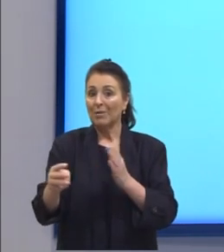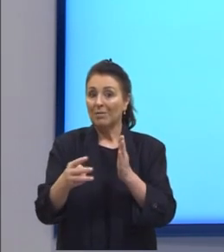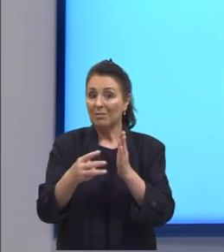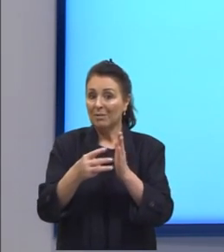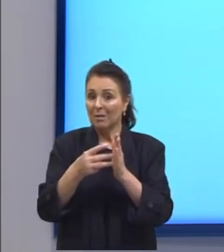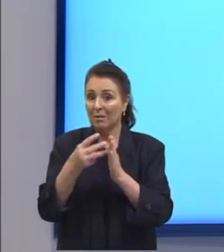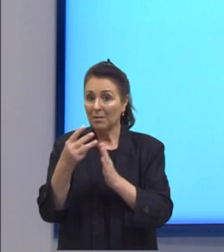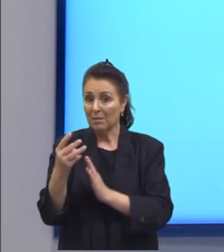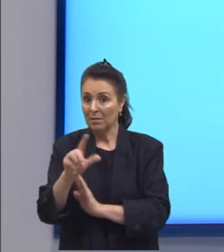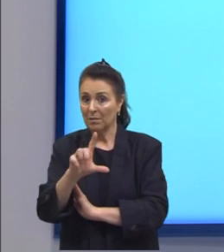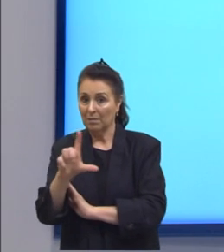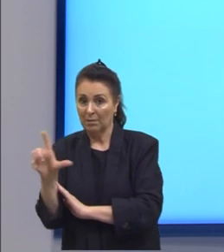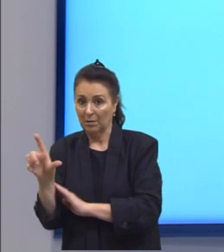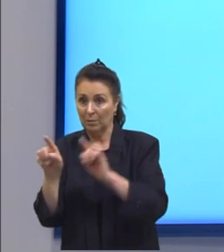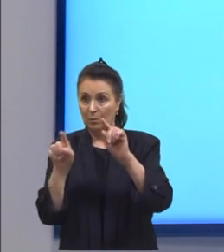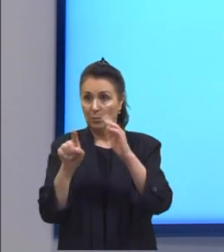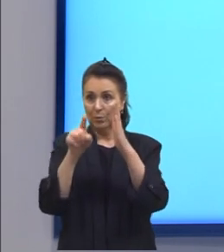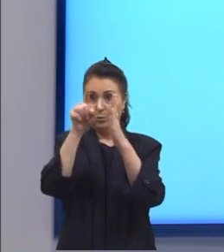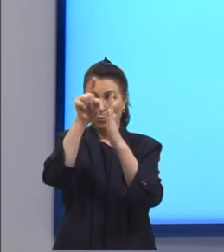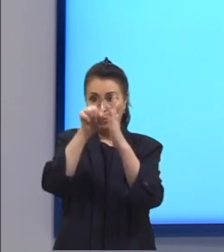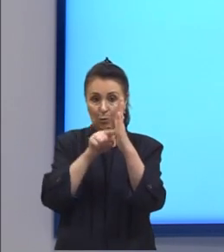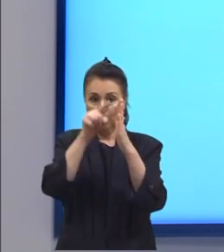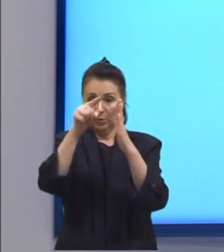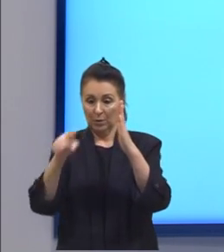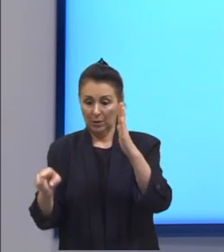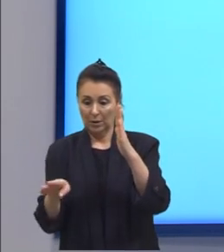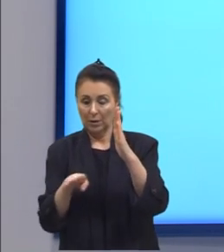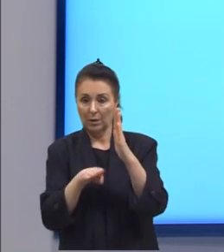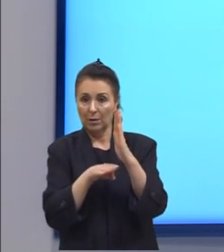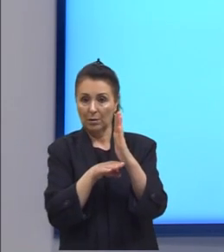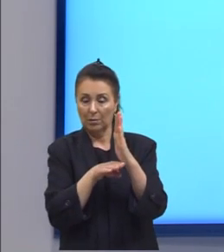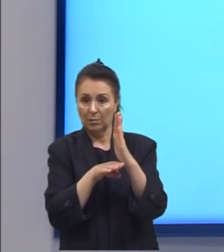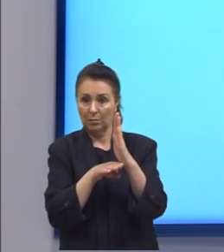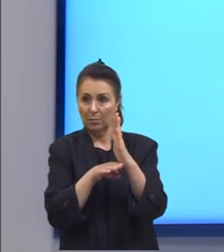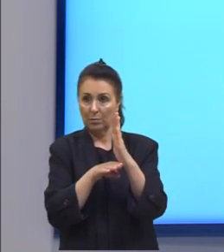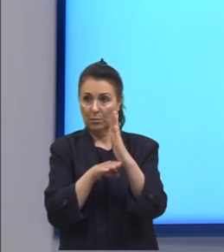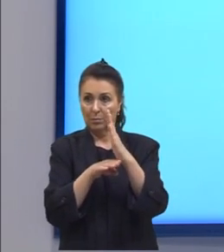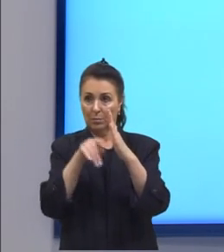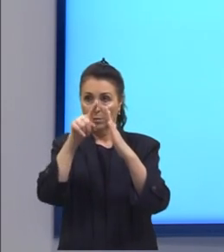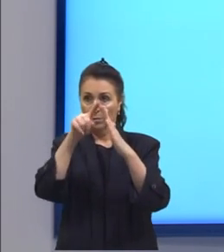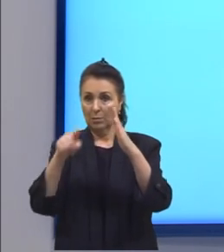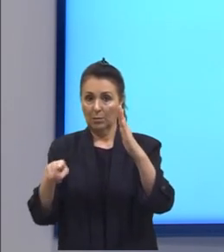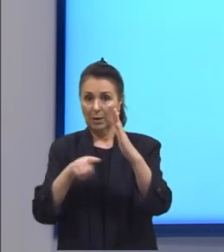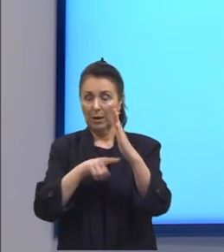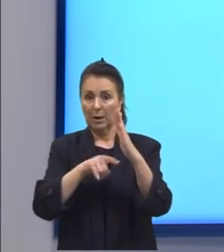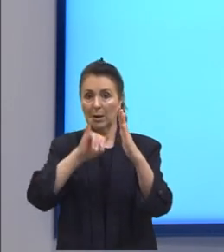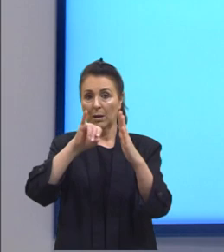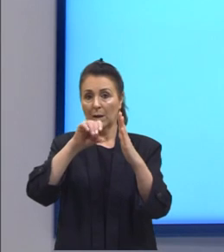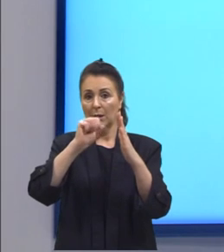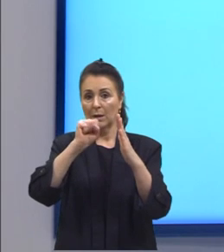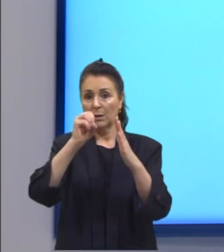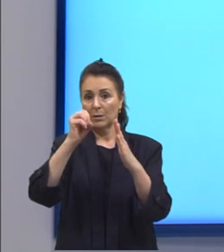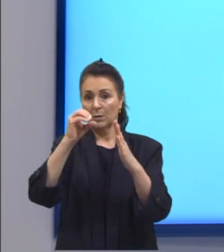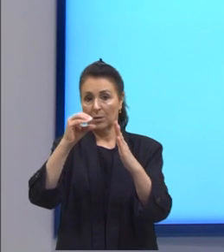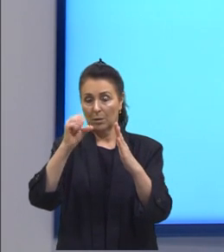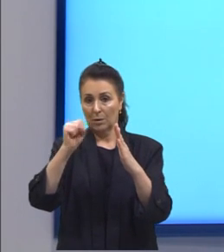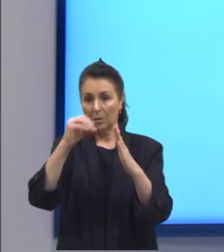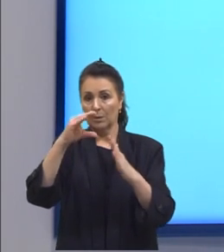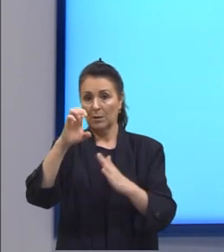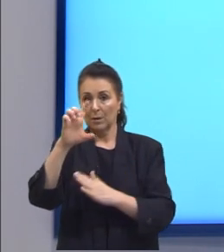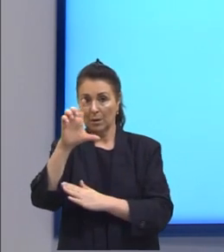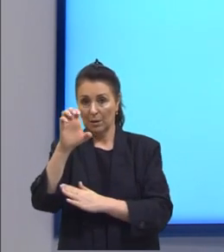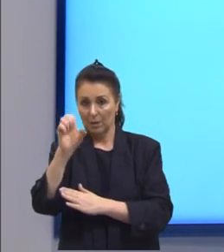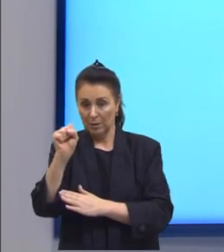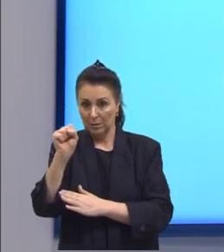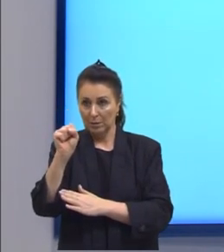triângulo então trata-se de um triângulo isósceles pois a medida dos lados de dois